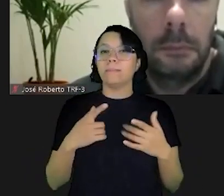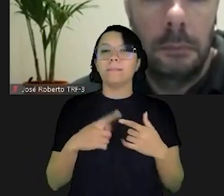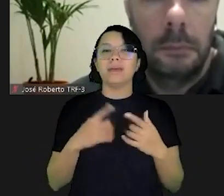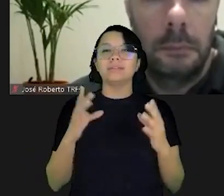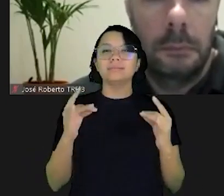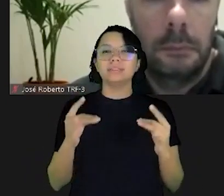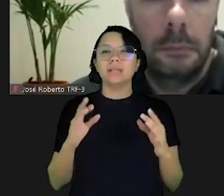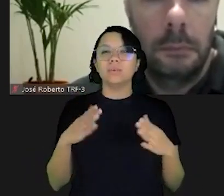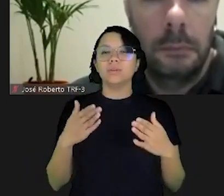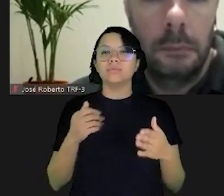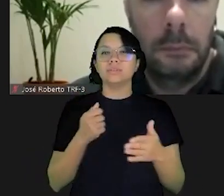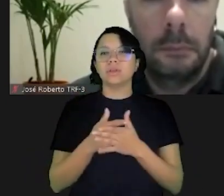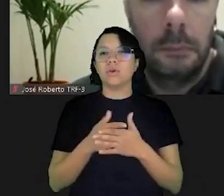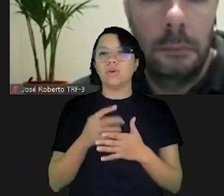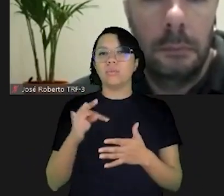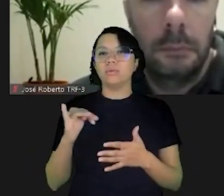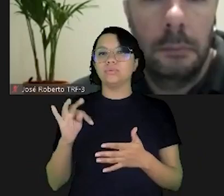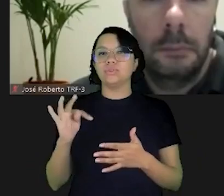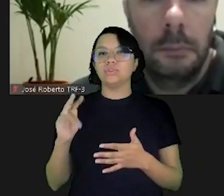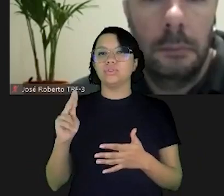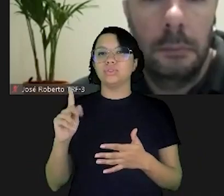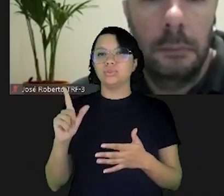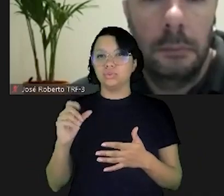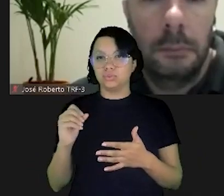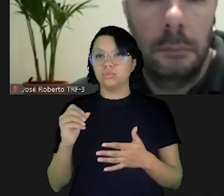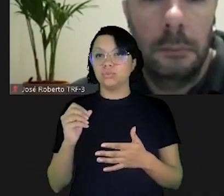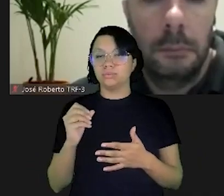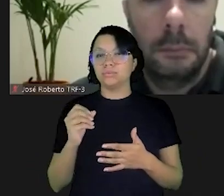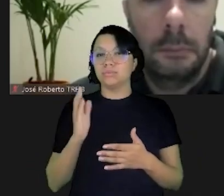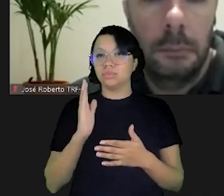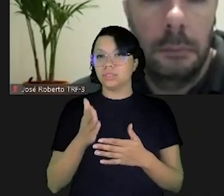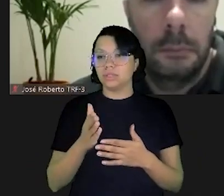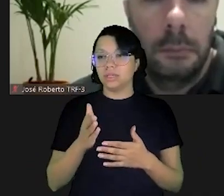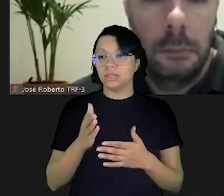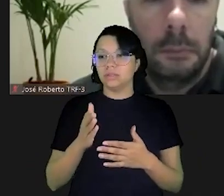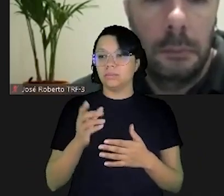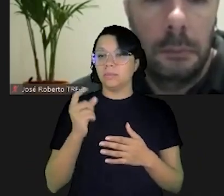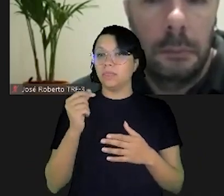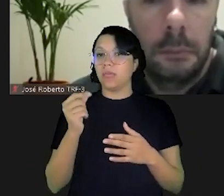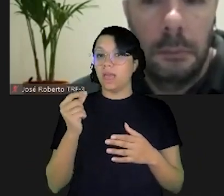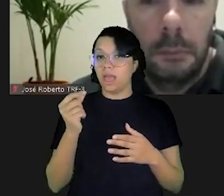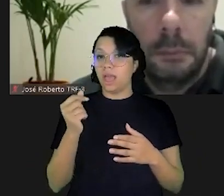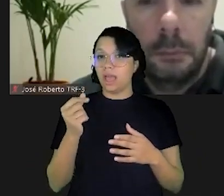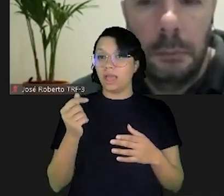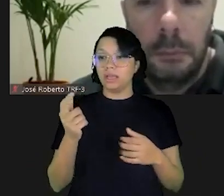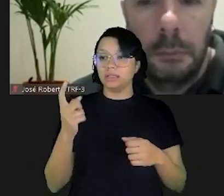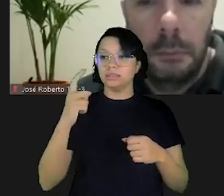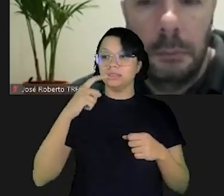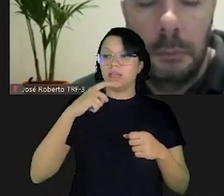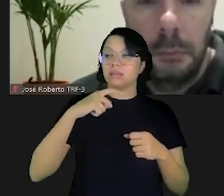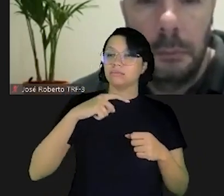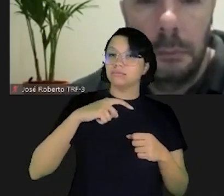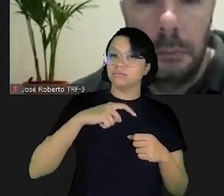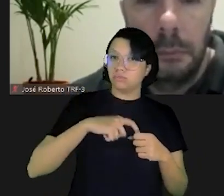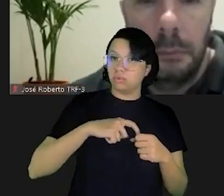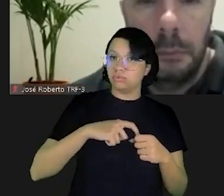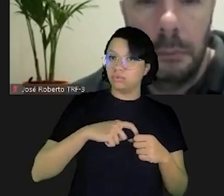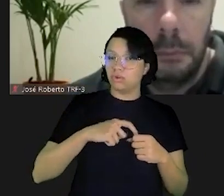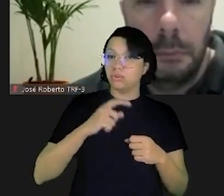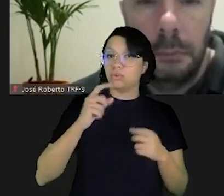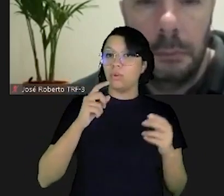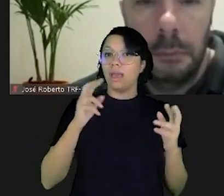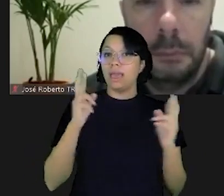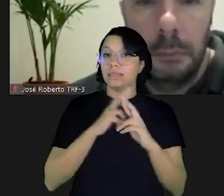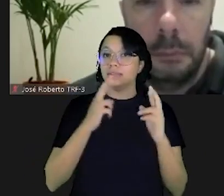quando você compra um título do tesouro direto aquela rentabilidade prometida é a rentabilidade para a data